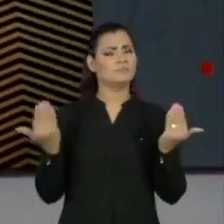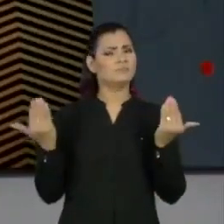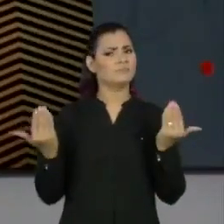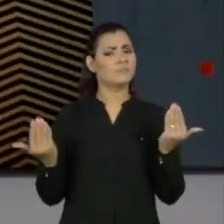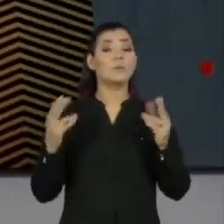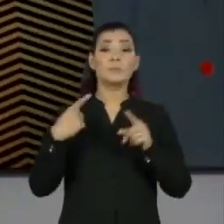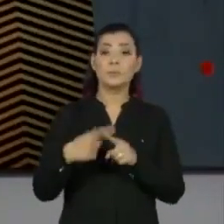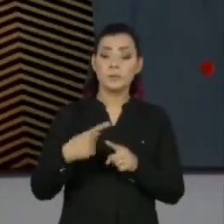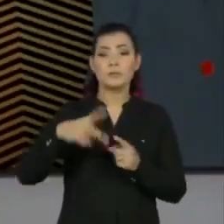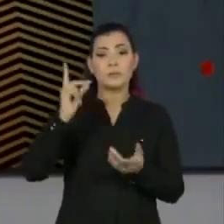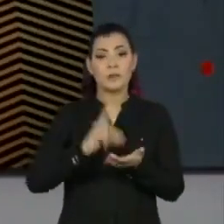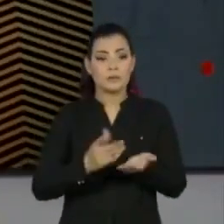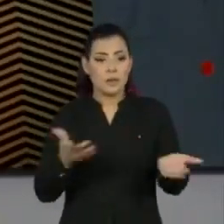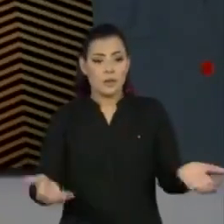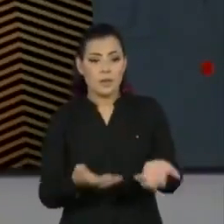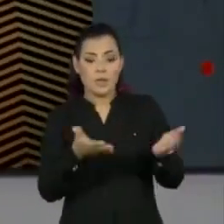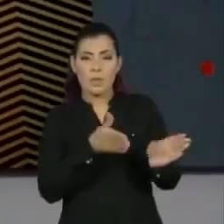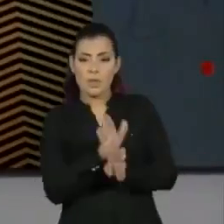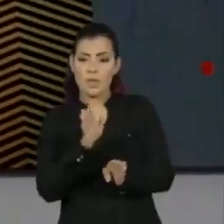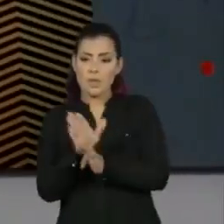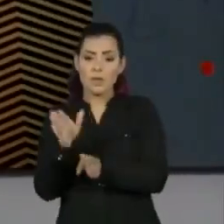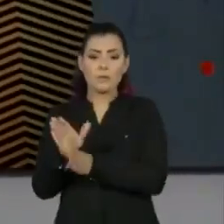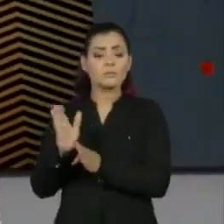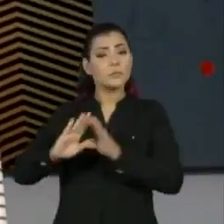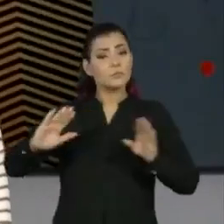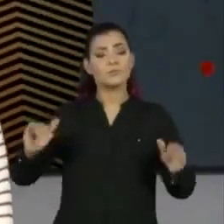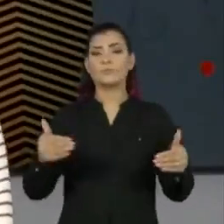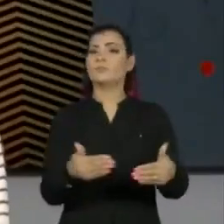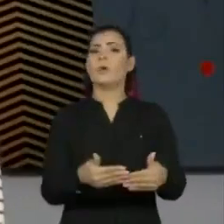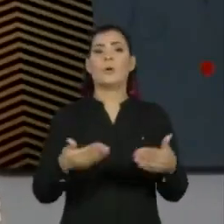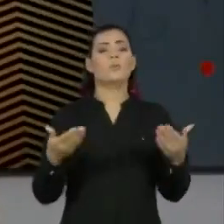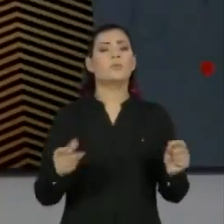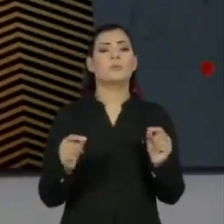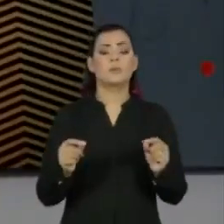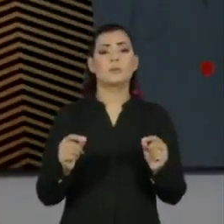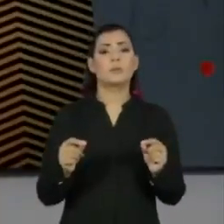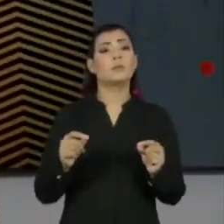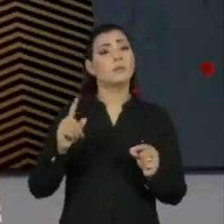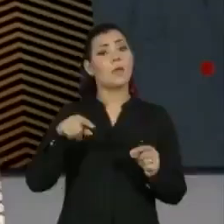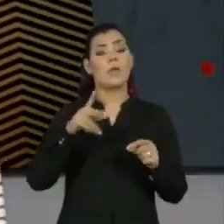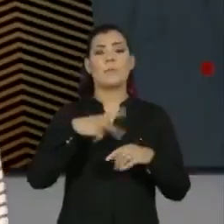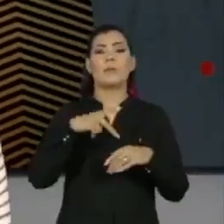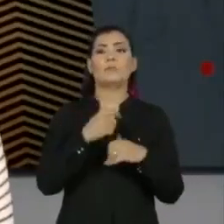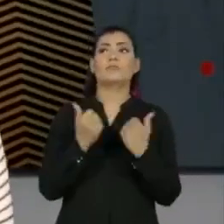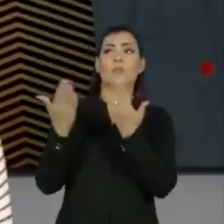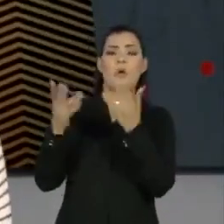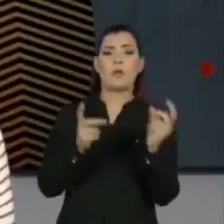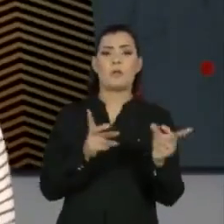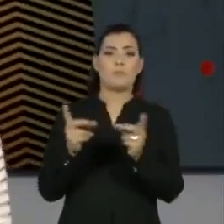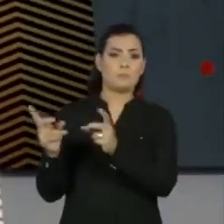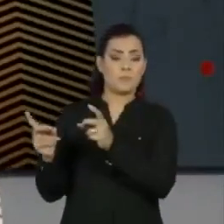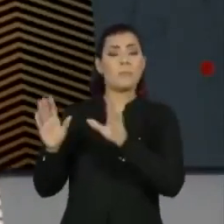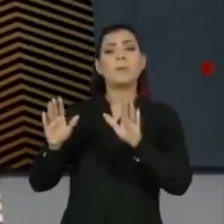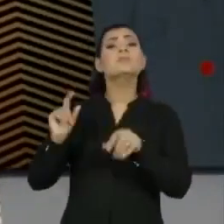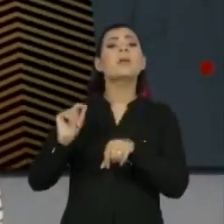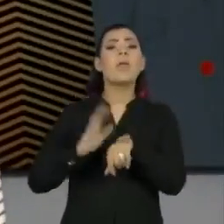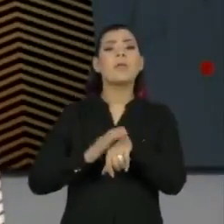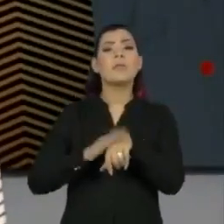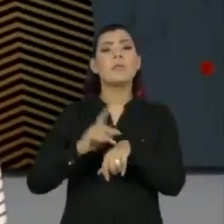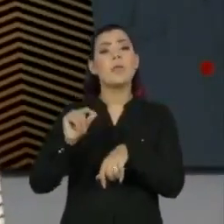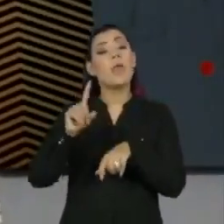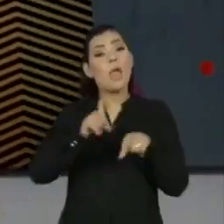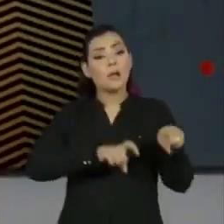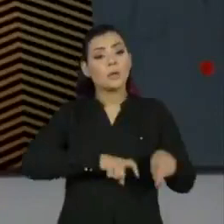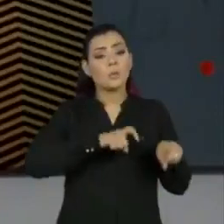governamentais para esse direcionamento, estão voltados para agronegócio e exportação. Só que quem alimenta a população é o